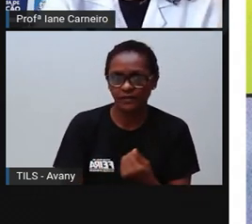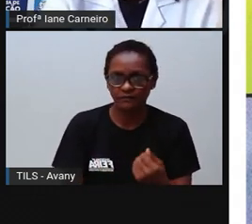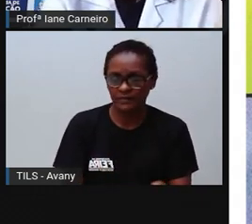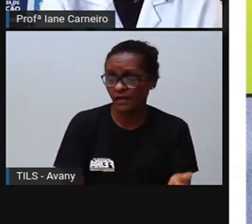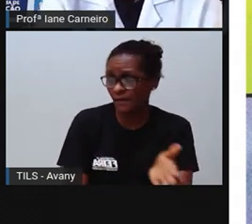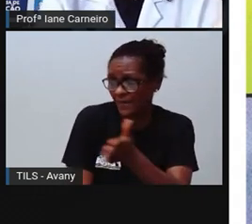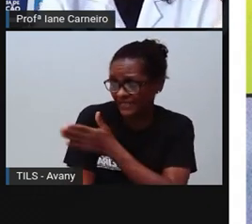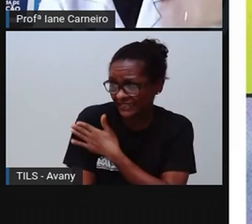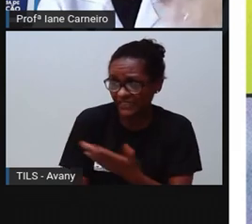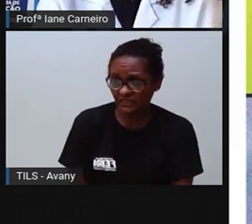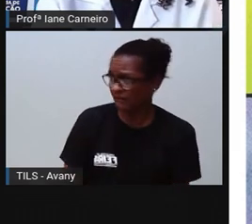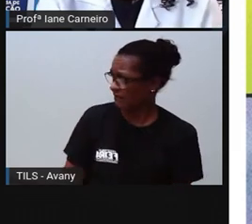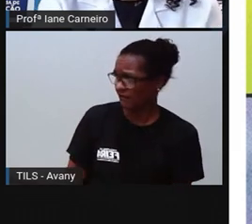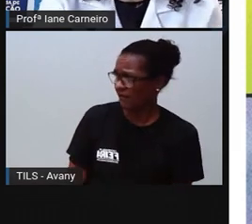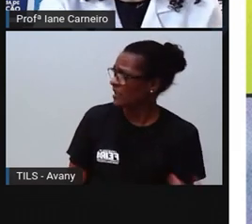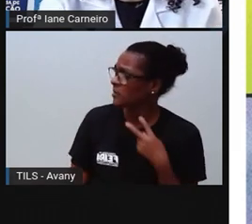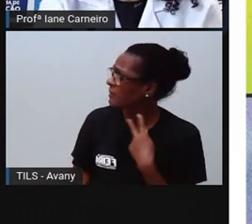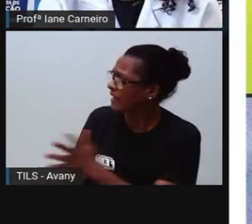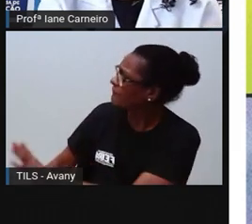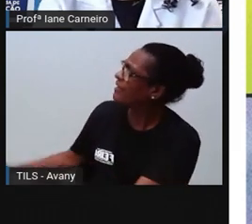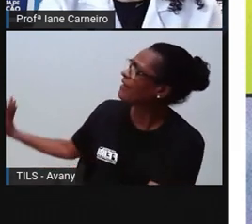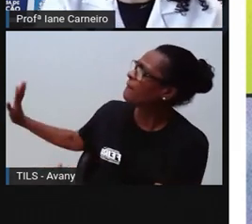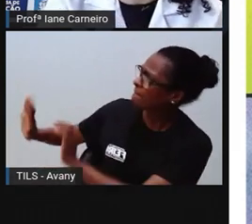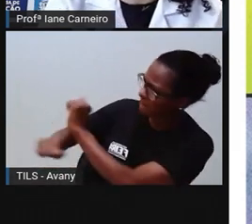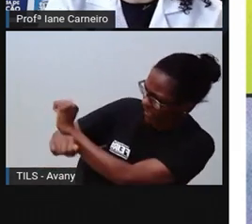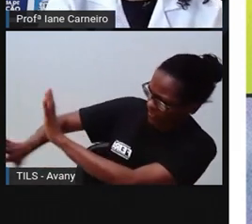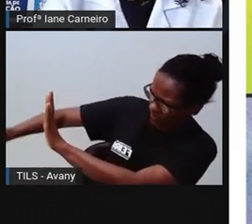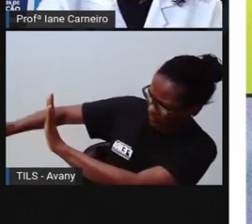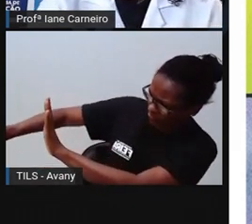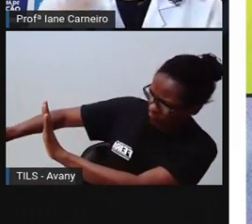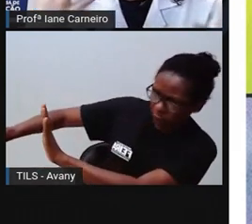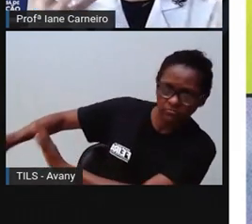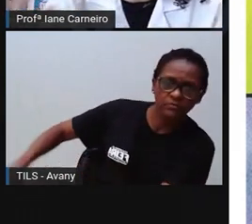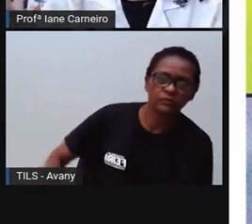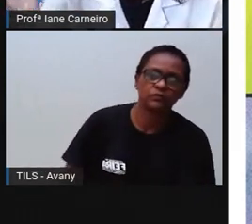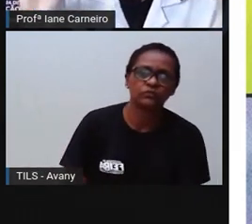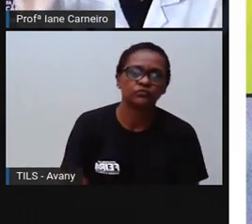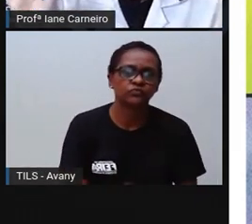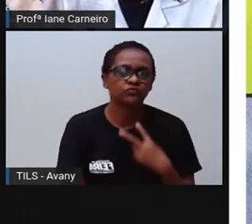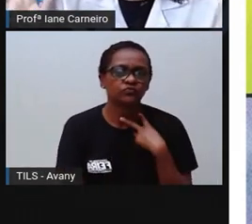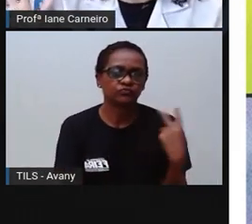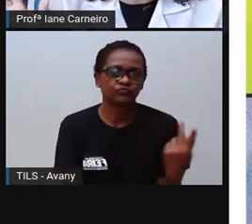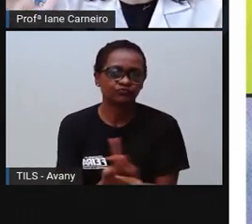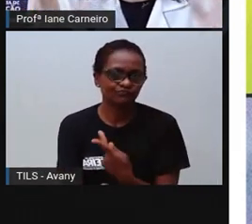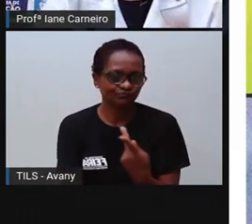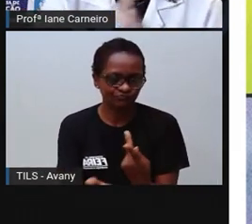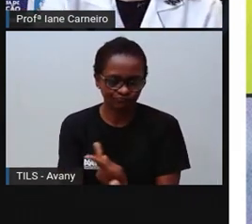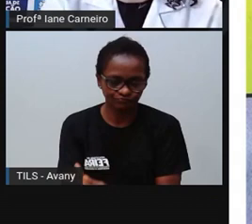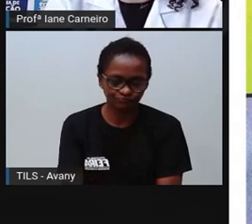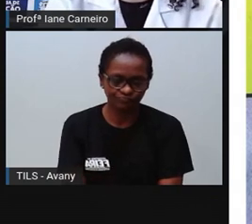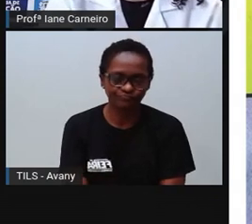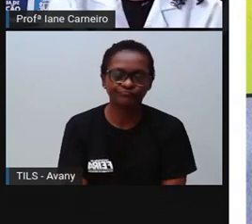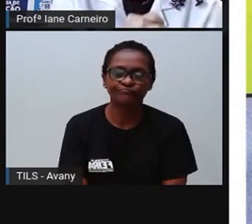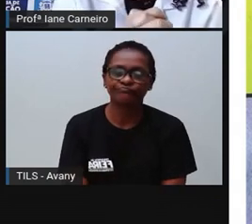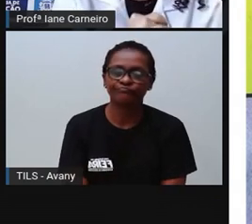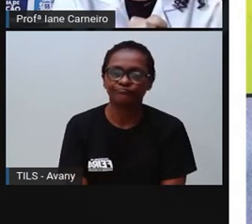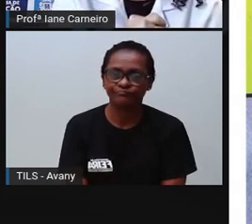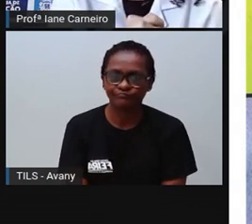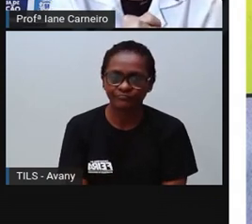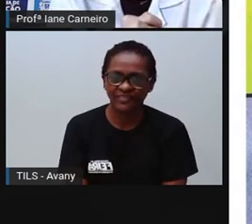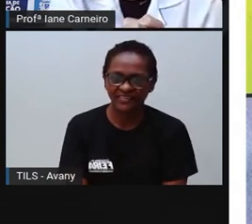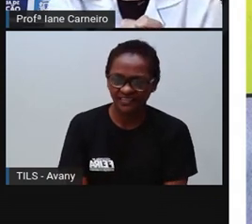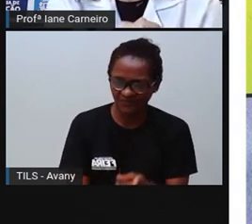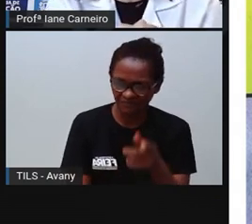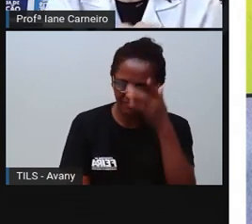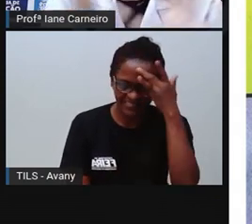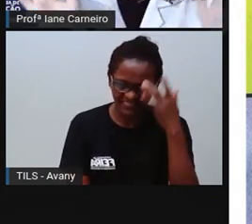dando permissão de que a outra pessoa também faça o mesmo com você. A não pode fazer, né? Quem aí gosta de receber tapa, né?